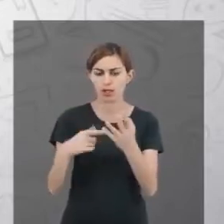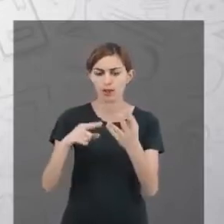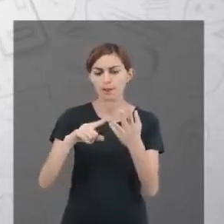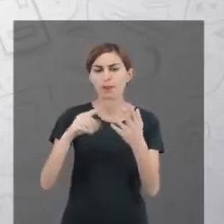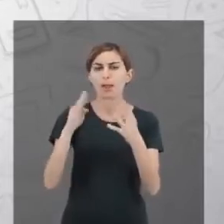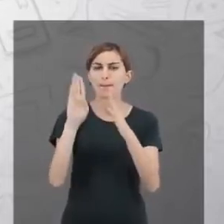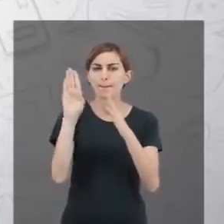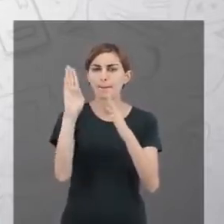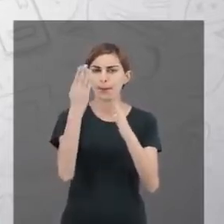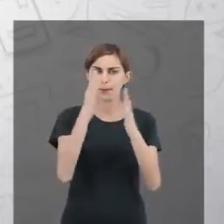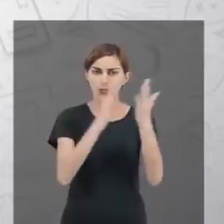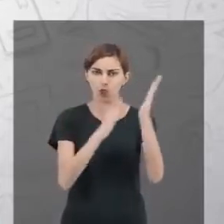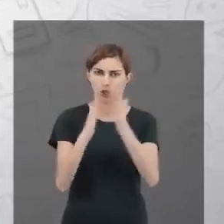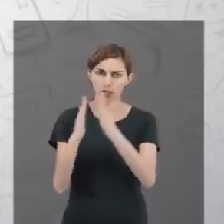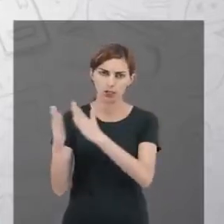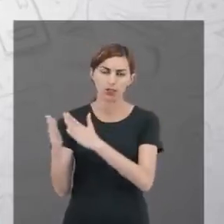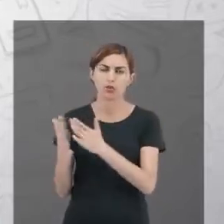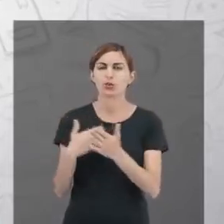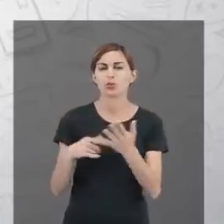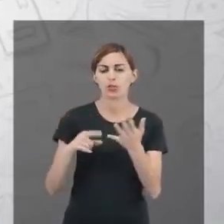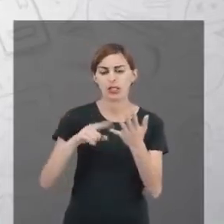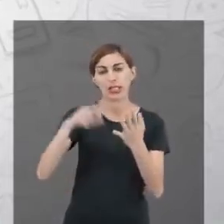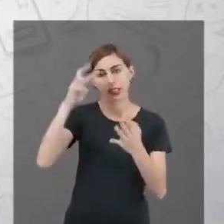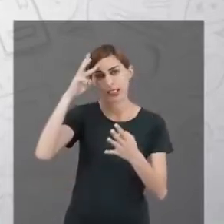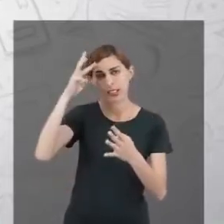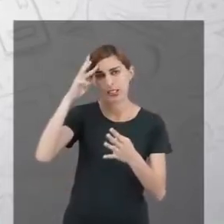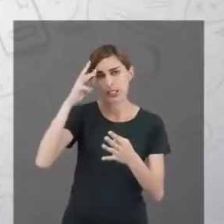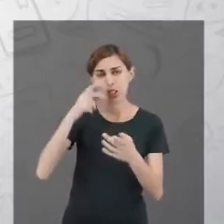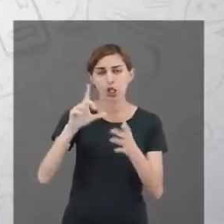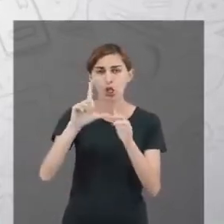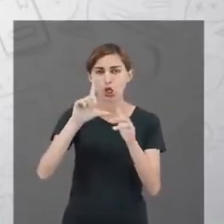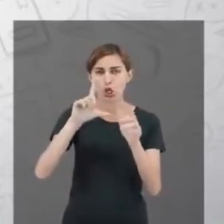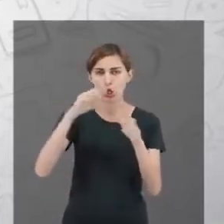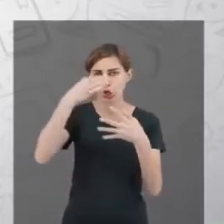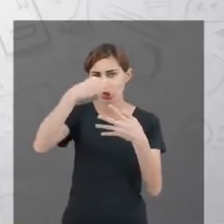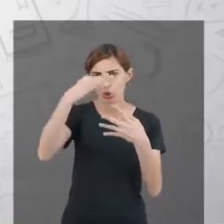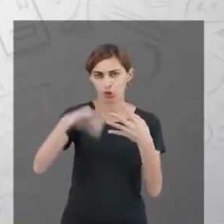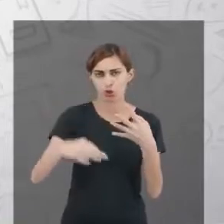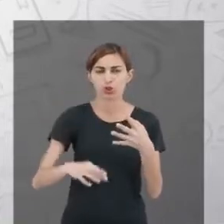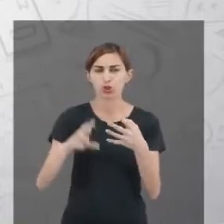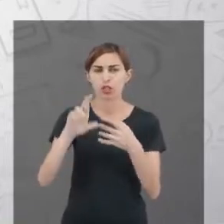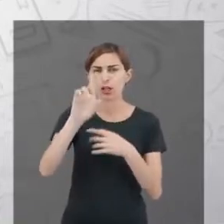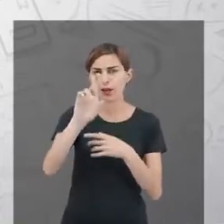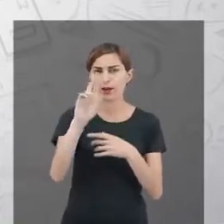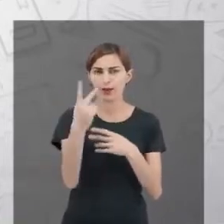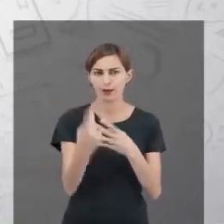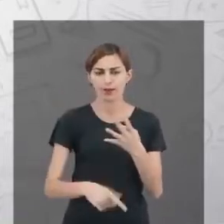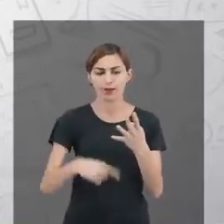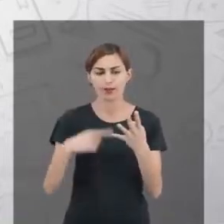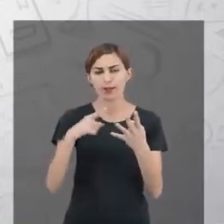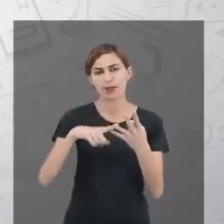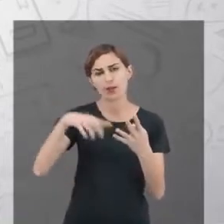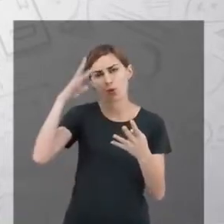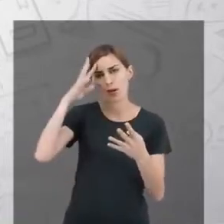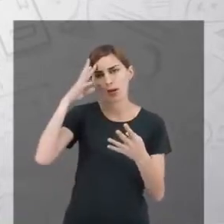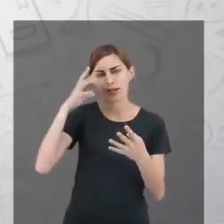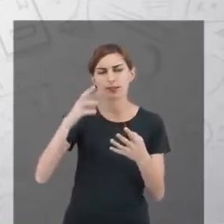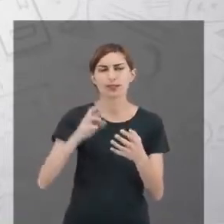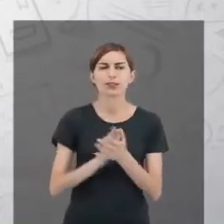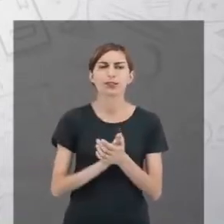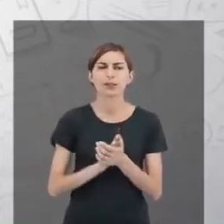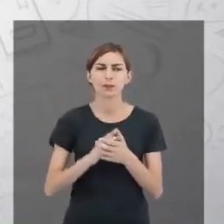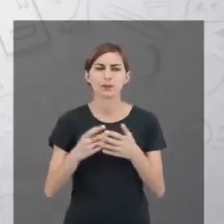Nas terças-feiras para logística e recursos humanos. Nas quartas-feiras para administração. Nas quintas-feiras para